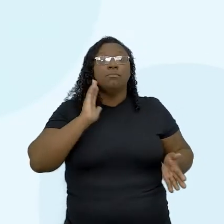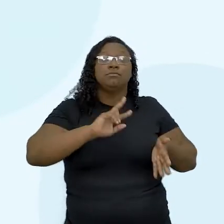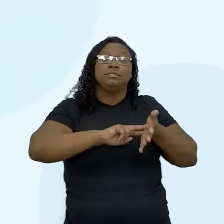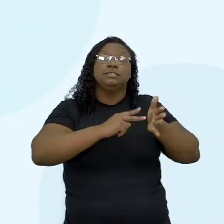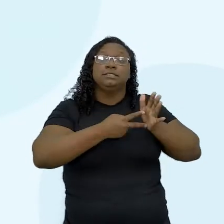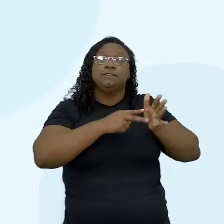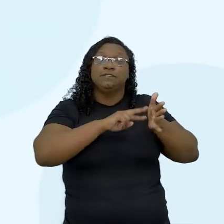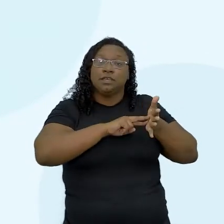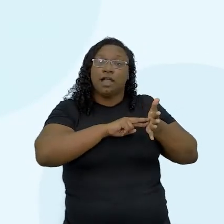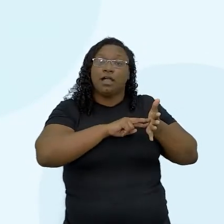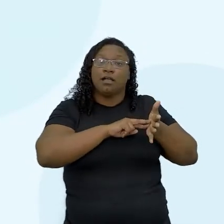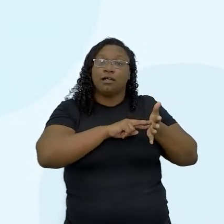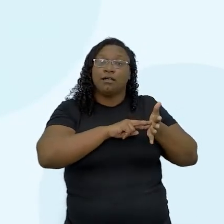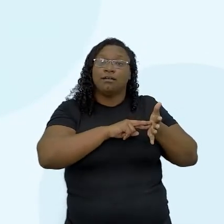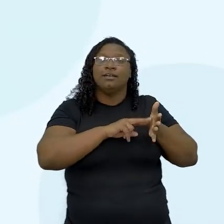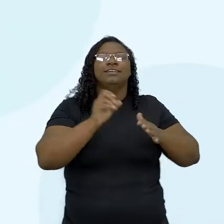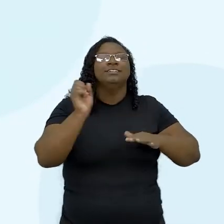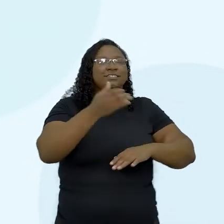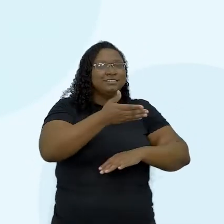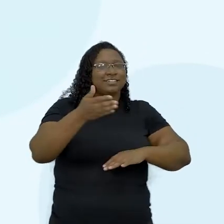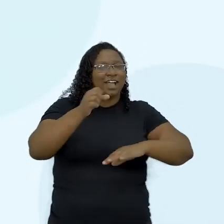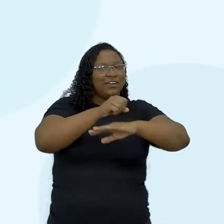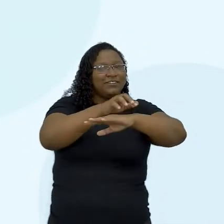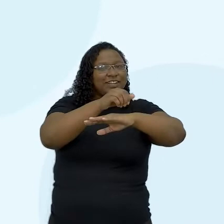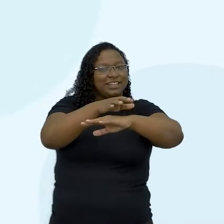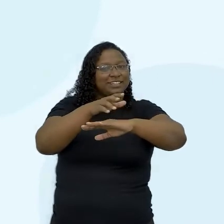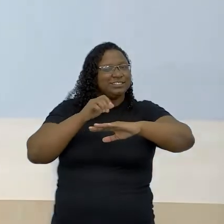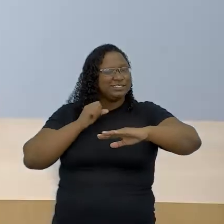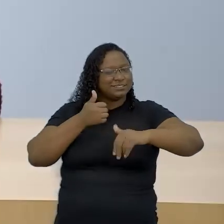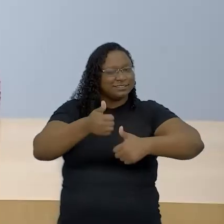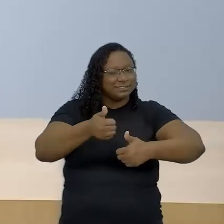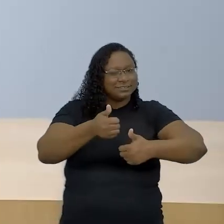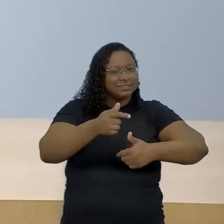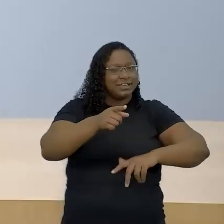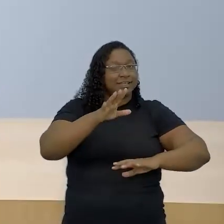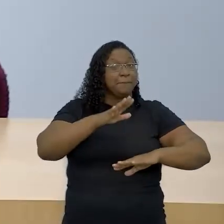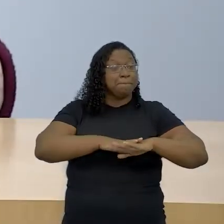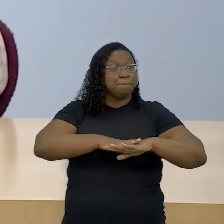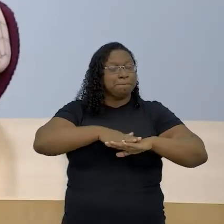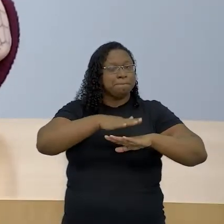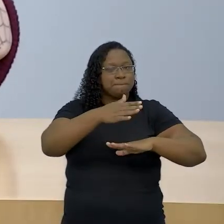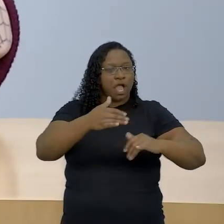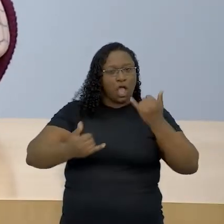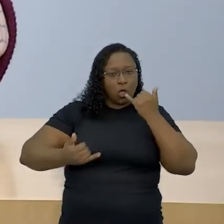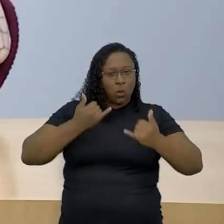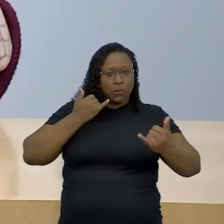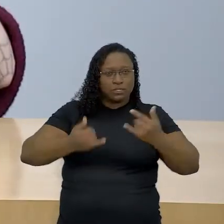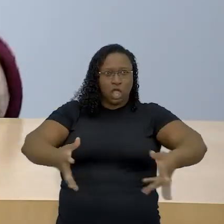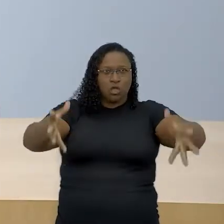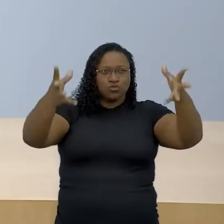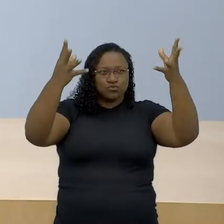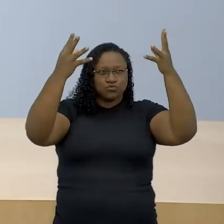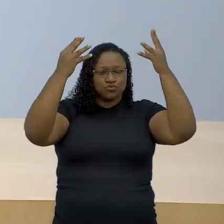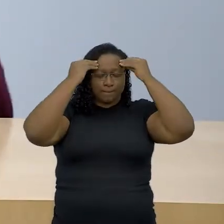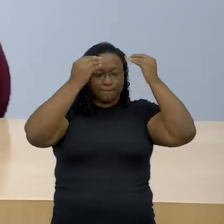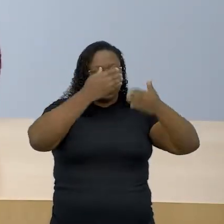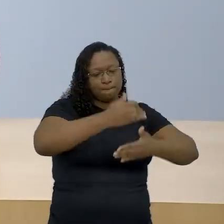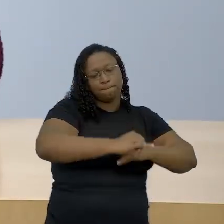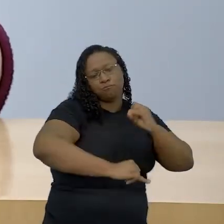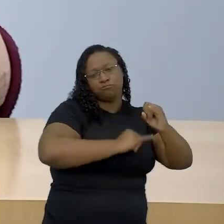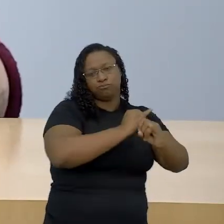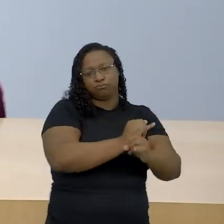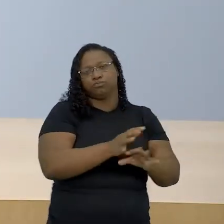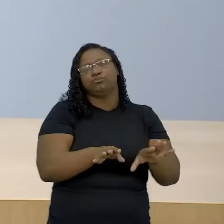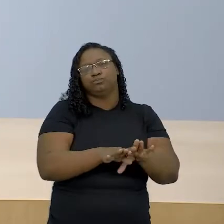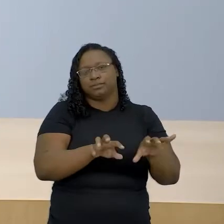Já dei aqui algumas dicas para vocês. E se vocês tiverem mais elementos, mais informações, vão puxando aí pela memória,